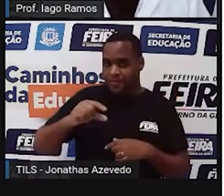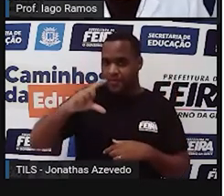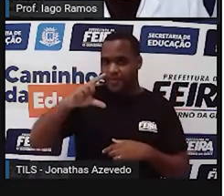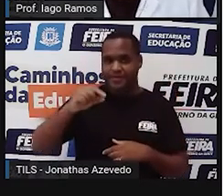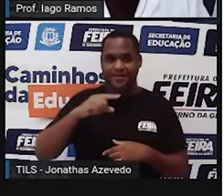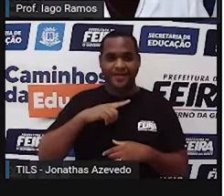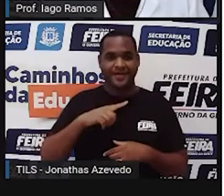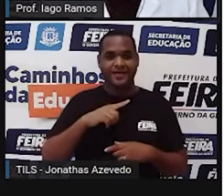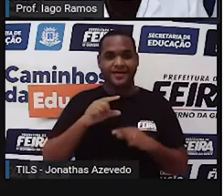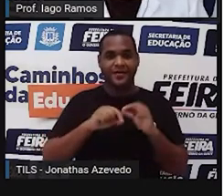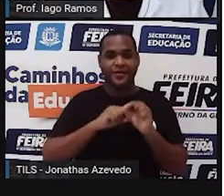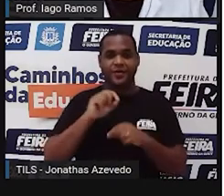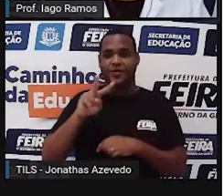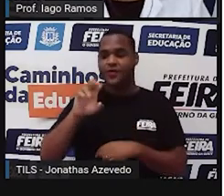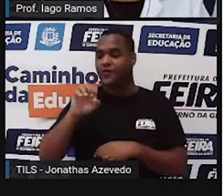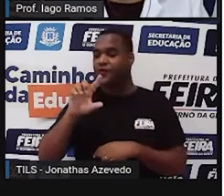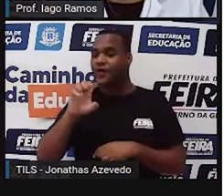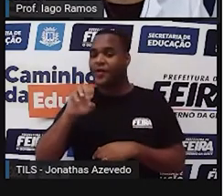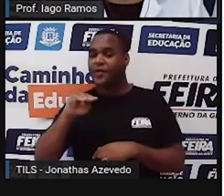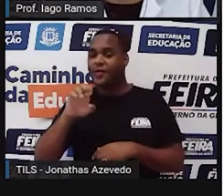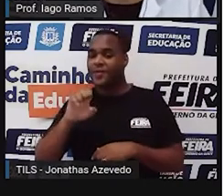É o volume!